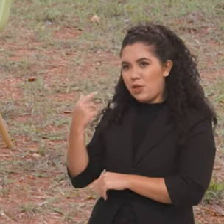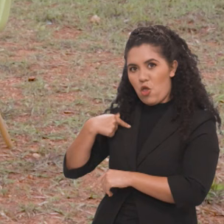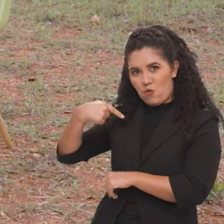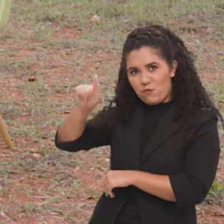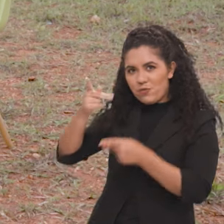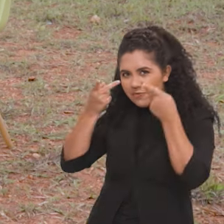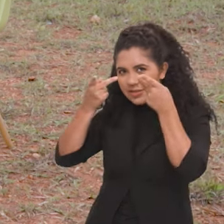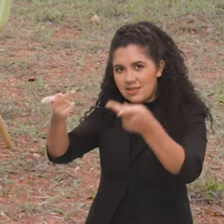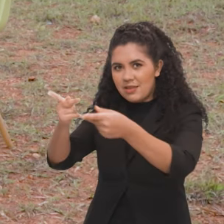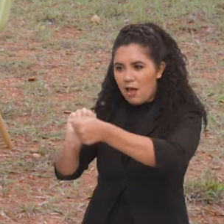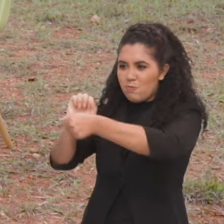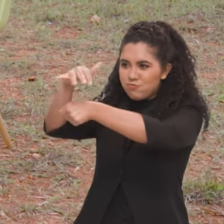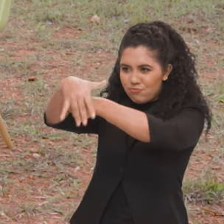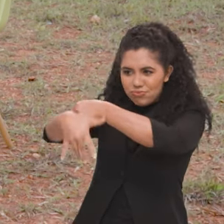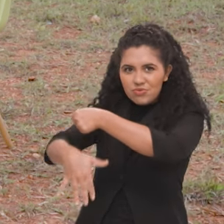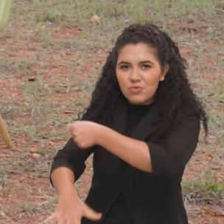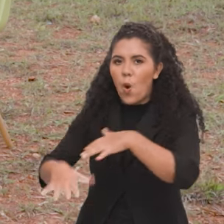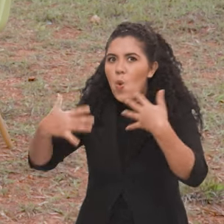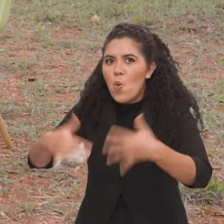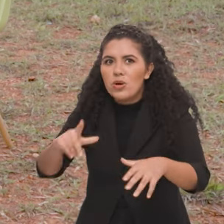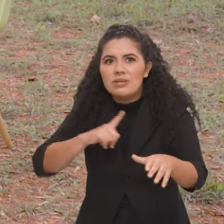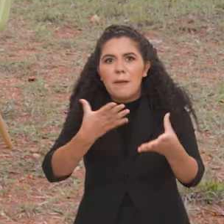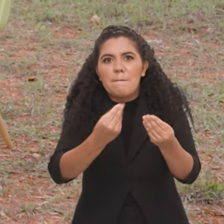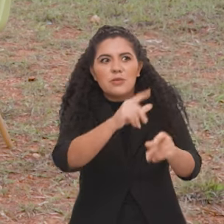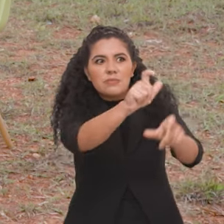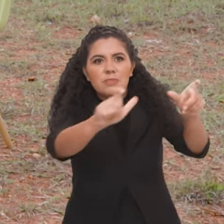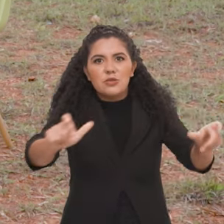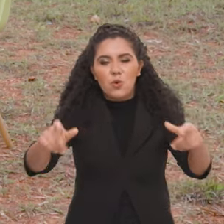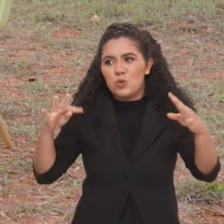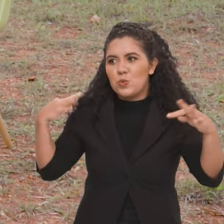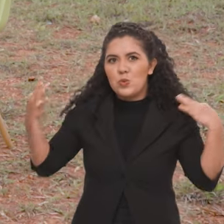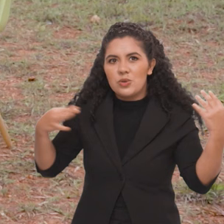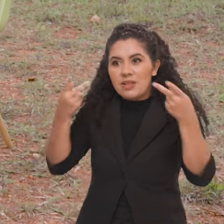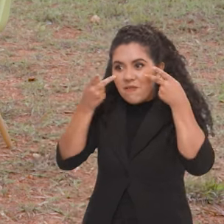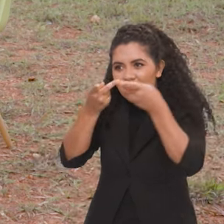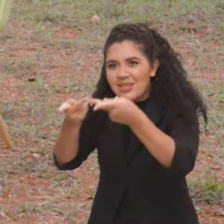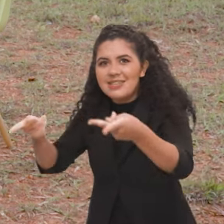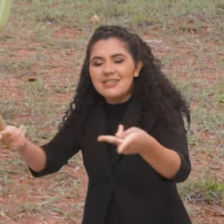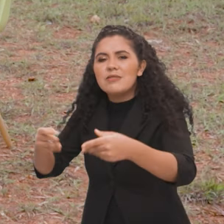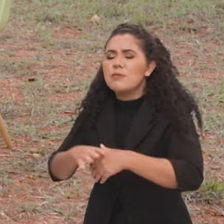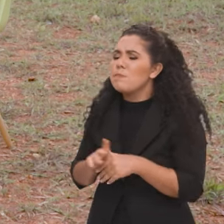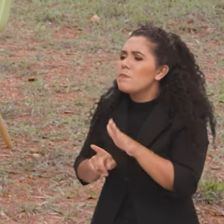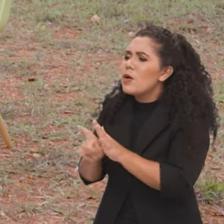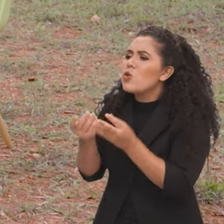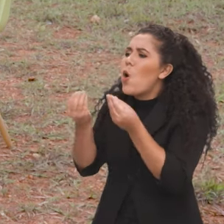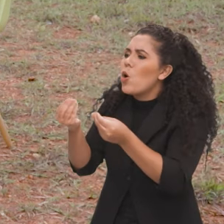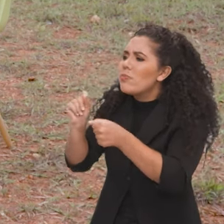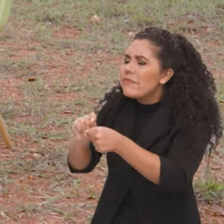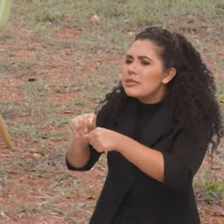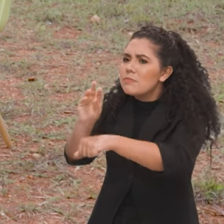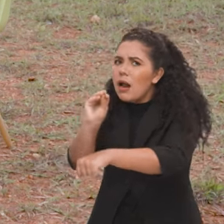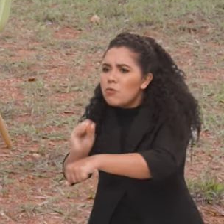maravilhoso, que batem recordes de visitantes o tempo todo. Como lidar com a preservação dessas